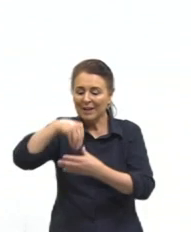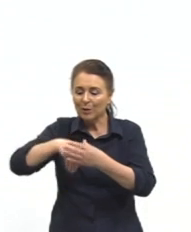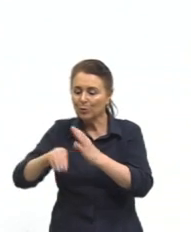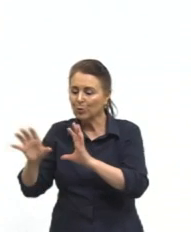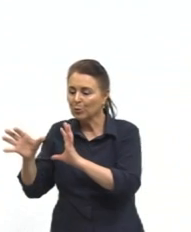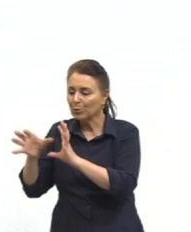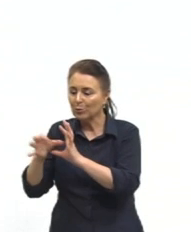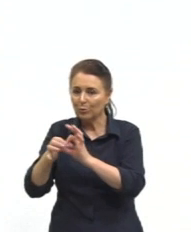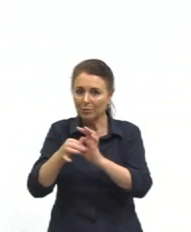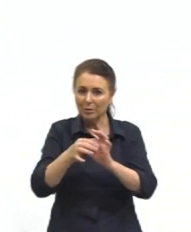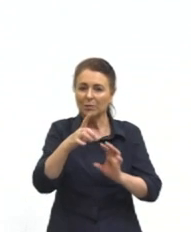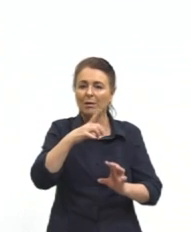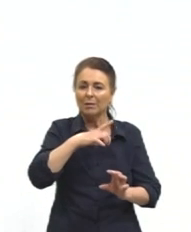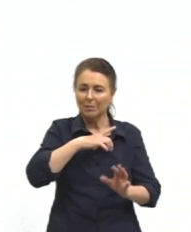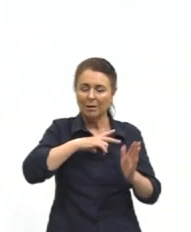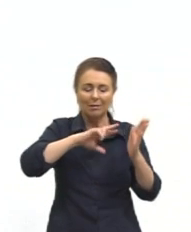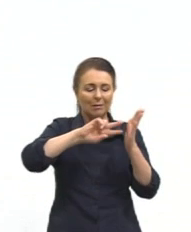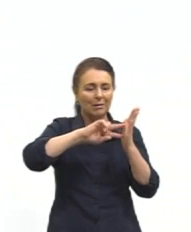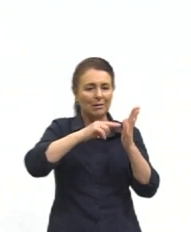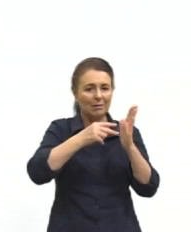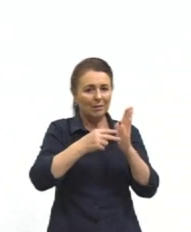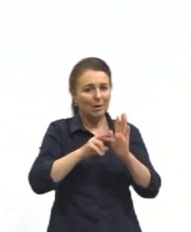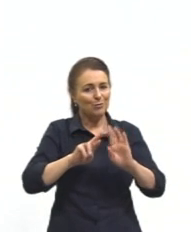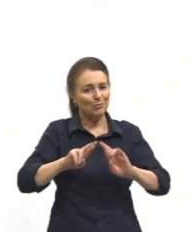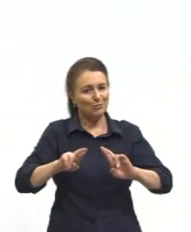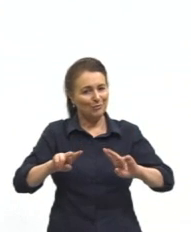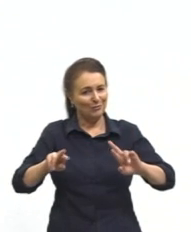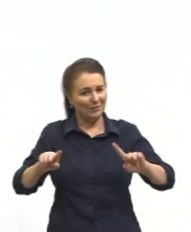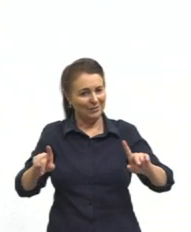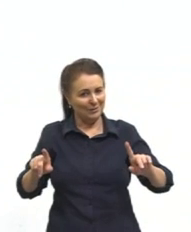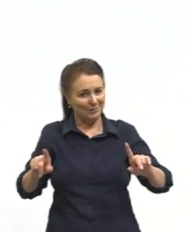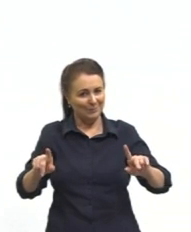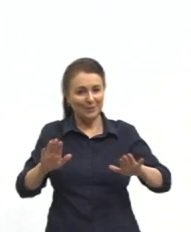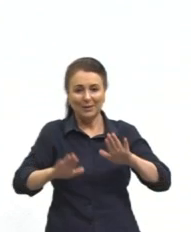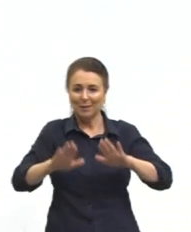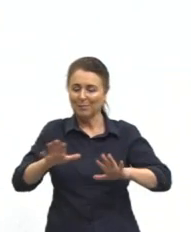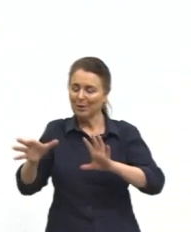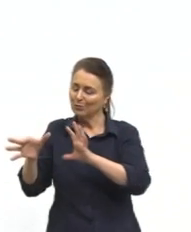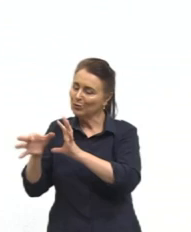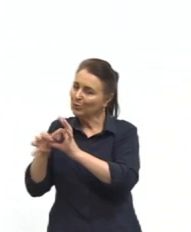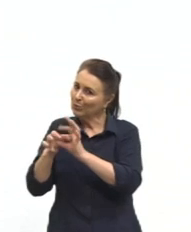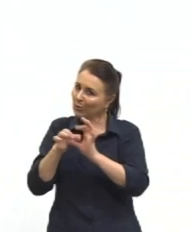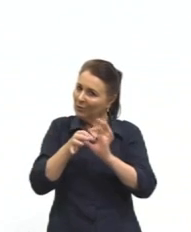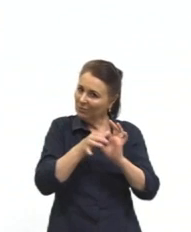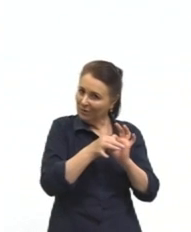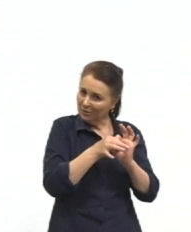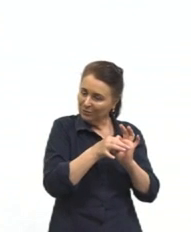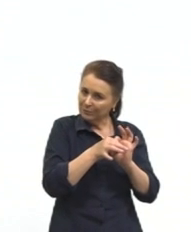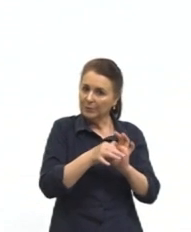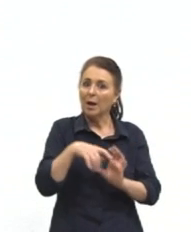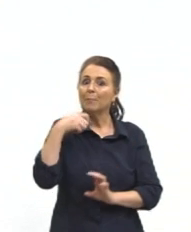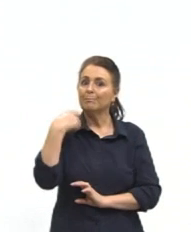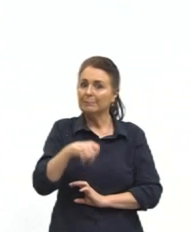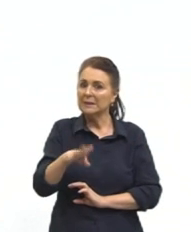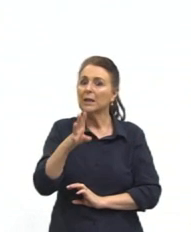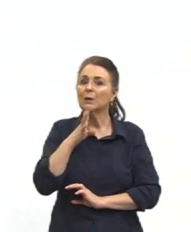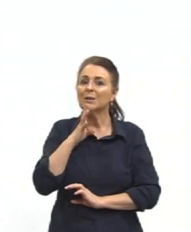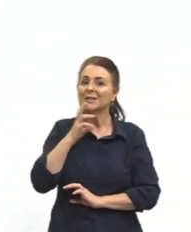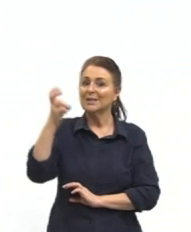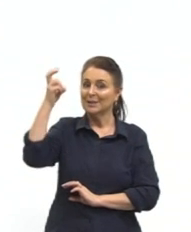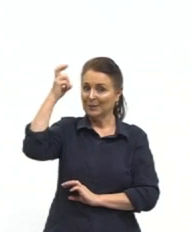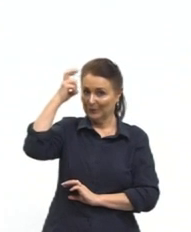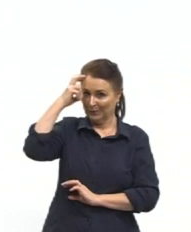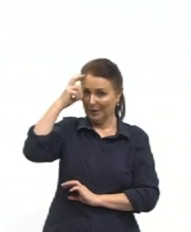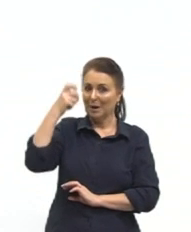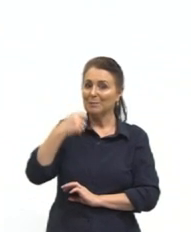diversos significados. Certo? Exigiu um certo conhecimento cultural e histórico,